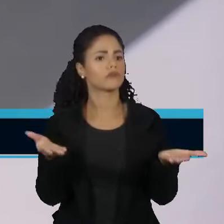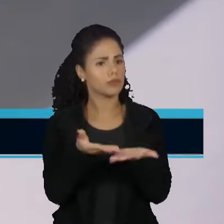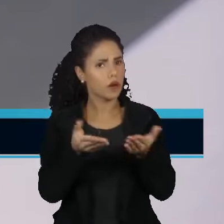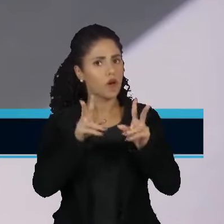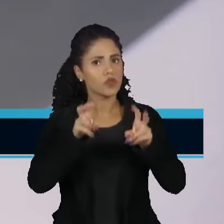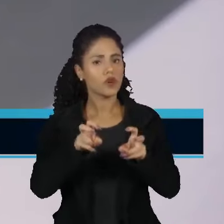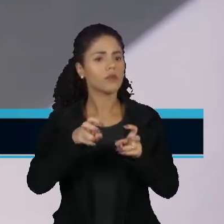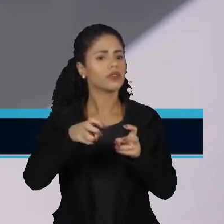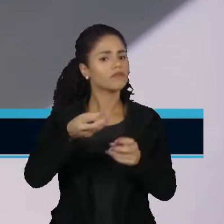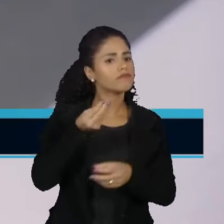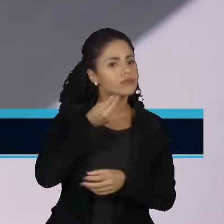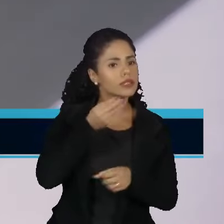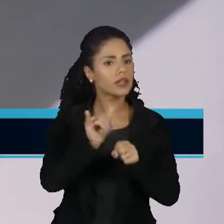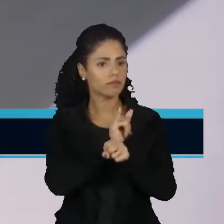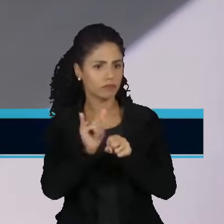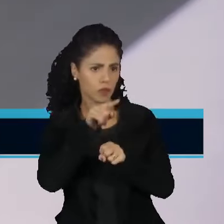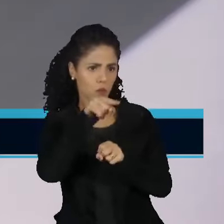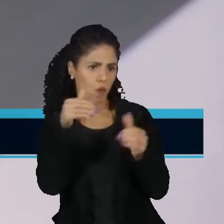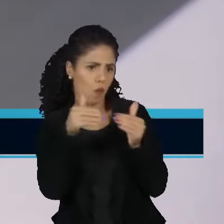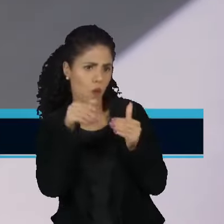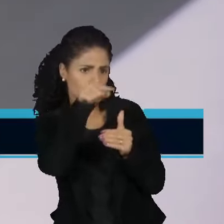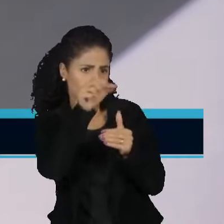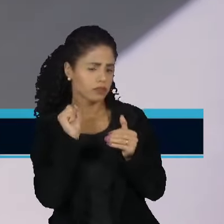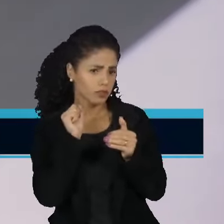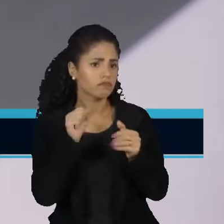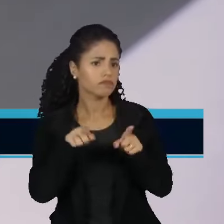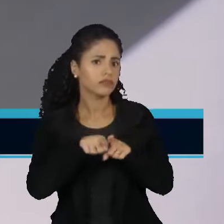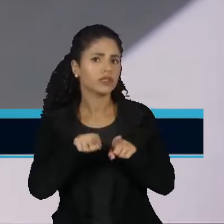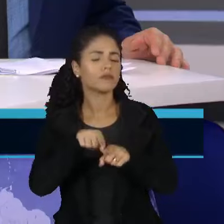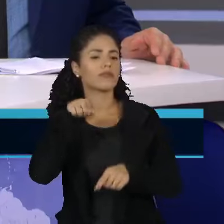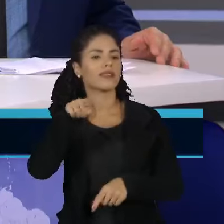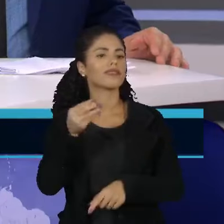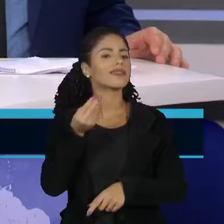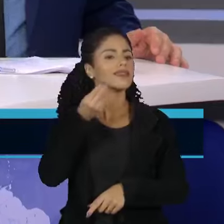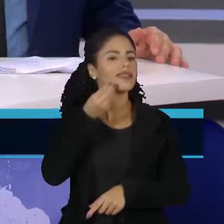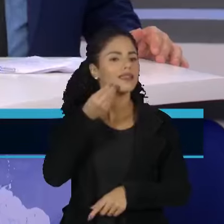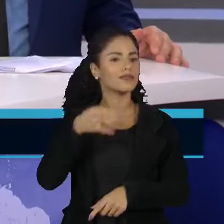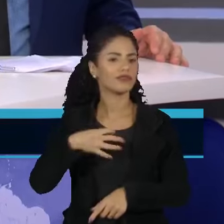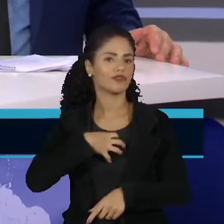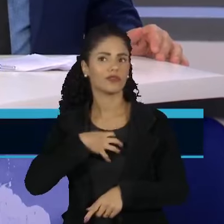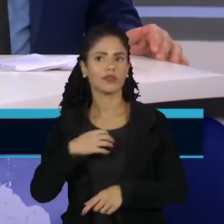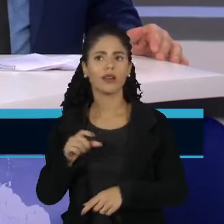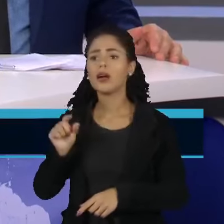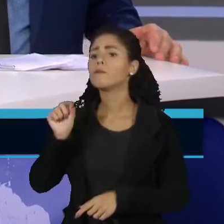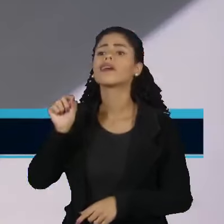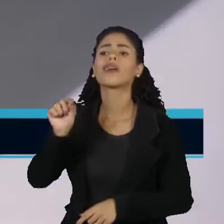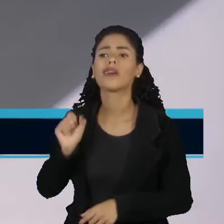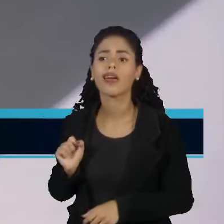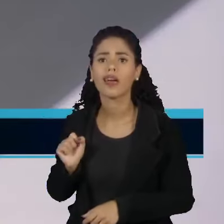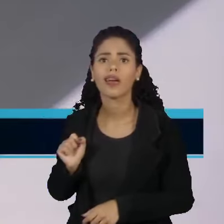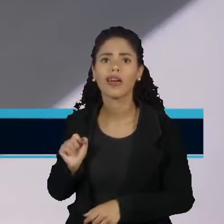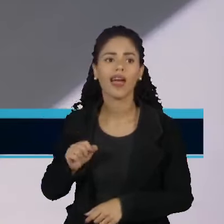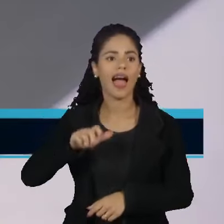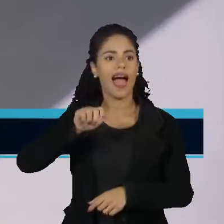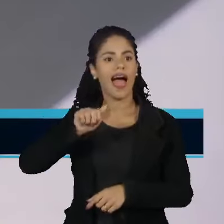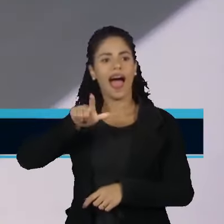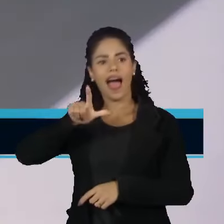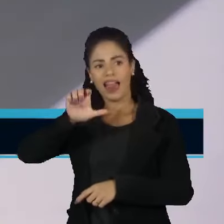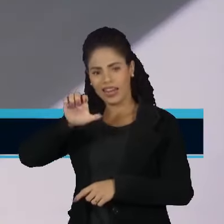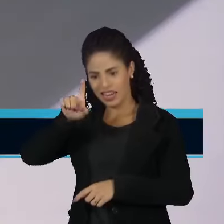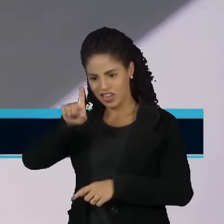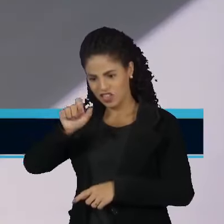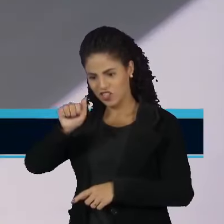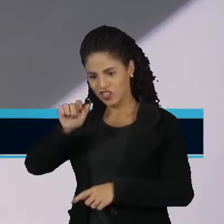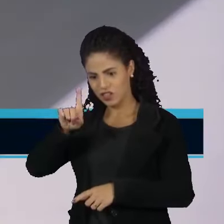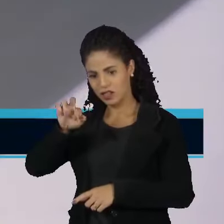de campo você tem toda a razão. E no Congresso também ele tem atuado dessa maneira. Quem deveria ser? O ministro Alexandre Padilha. Ele faz